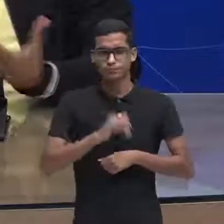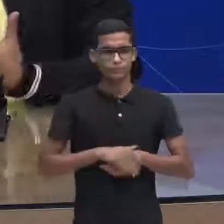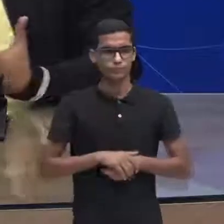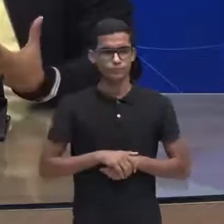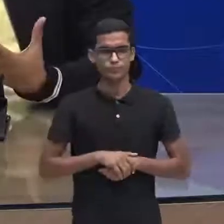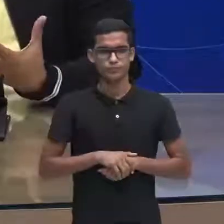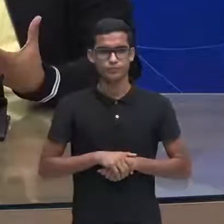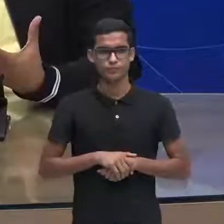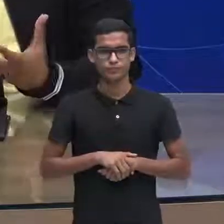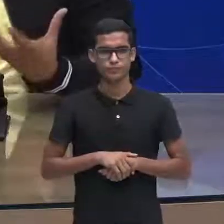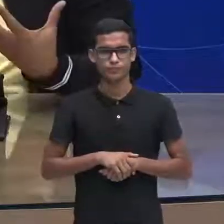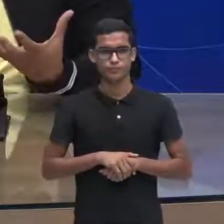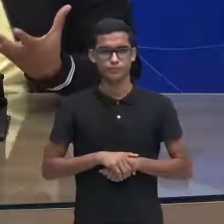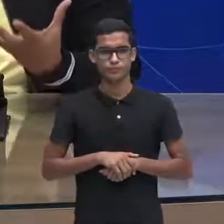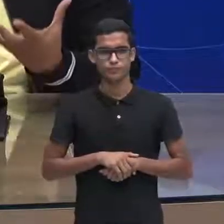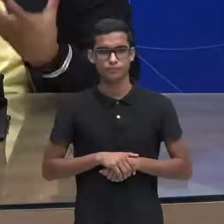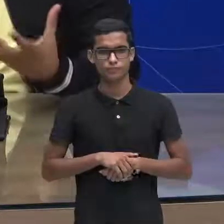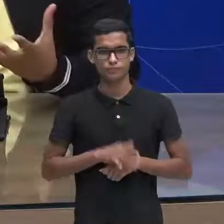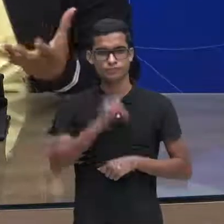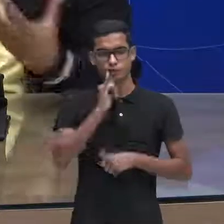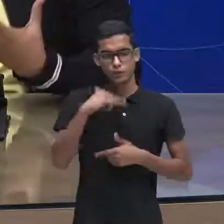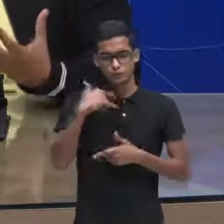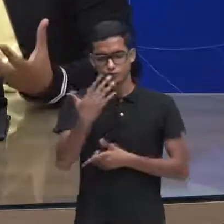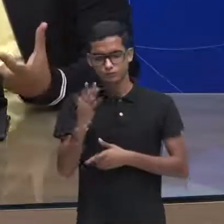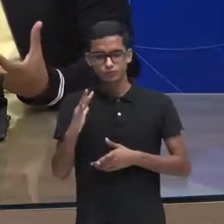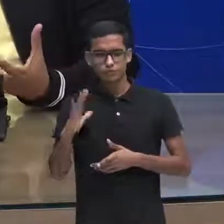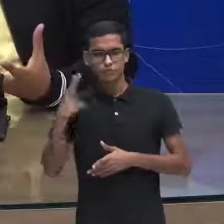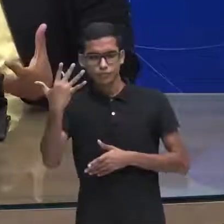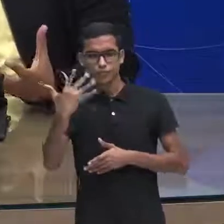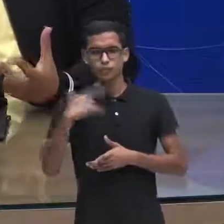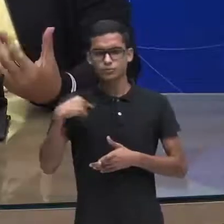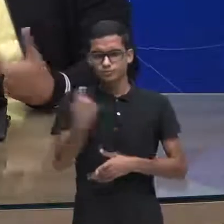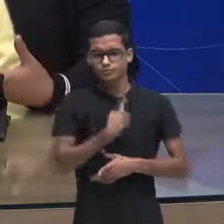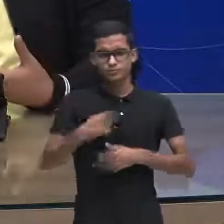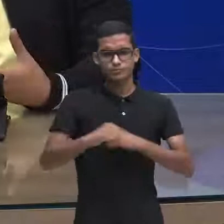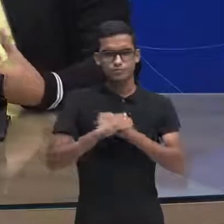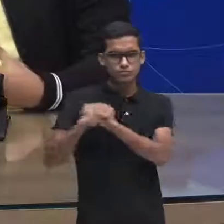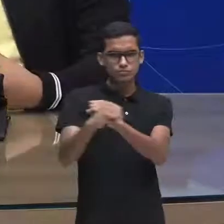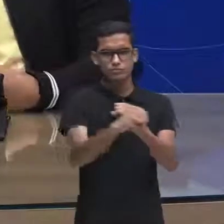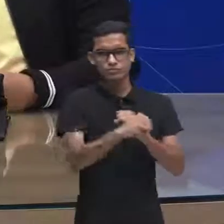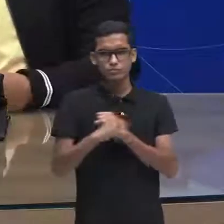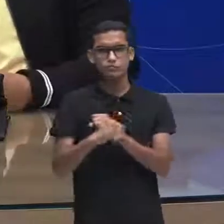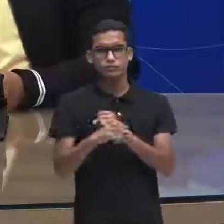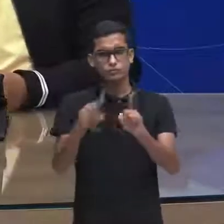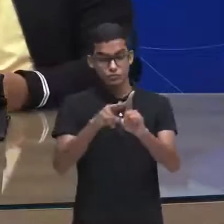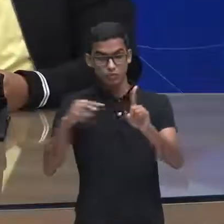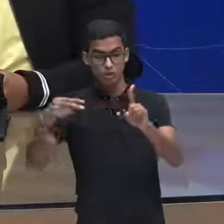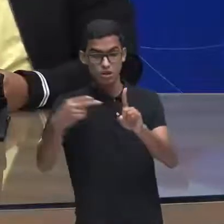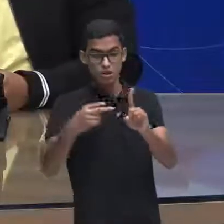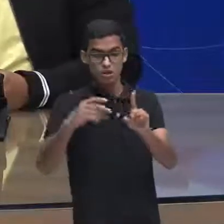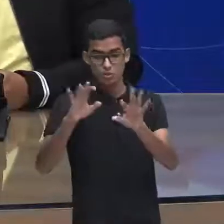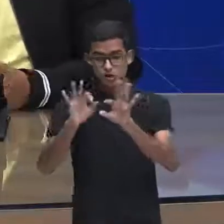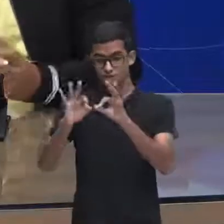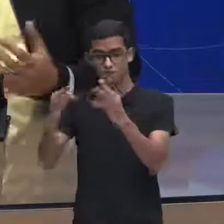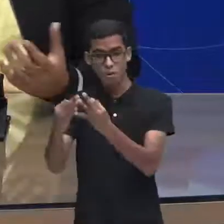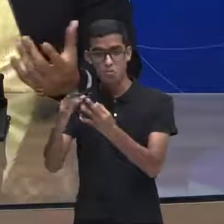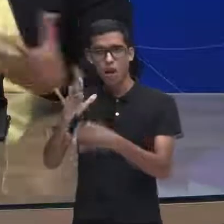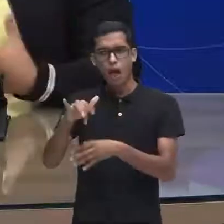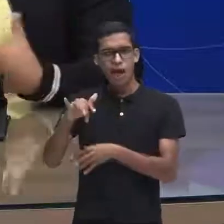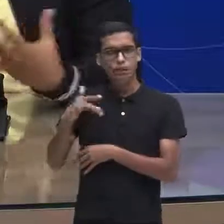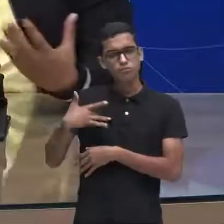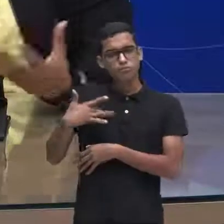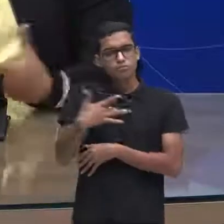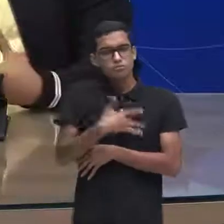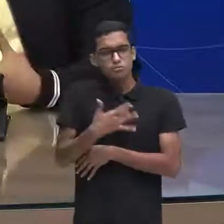as situações geralmente são muito protetivas, eles geralmente tentam nos proteger muito dentro de uma perspectiva que para eles é mais saudável, que às